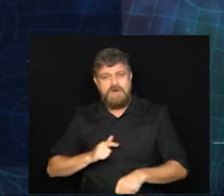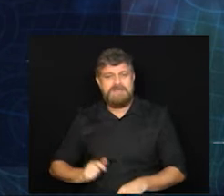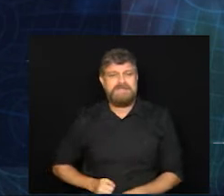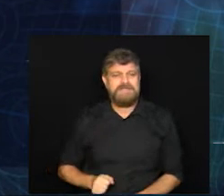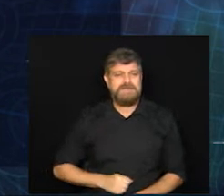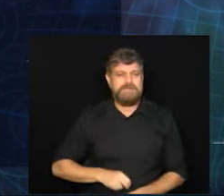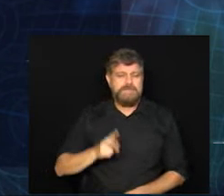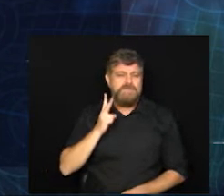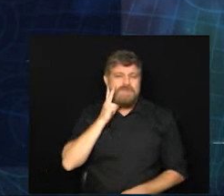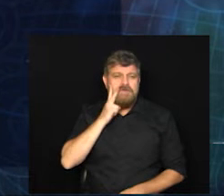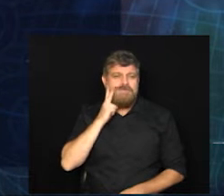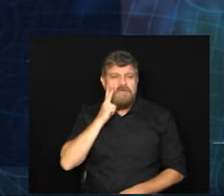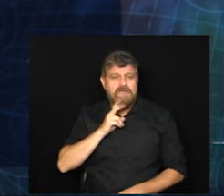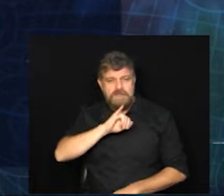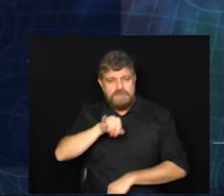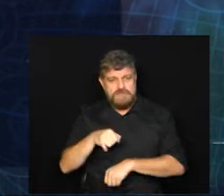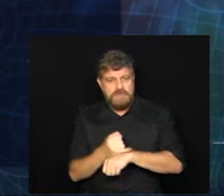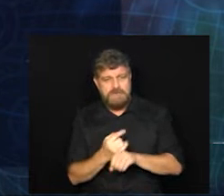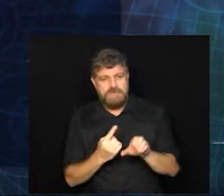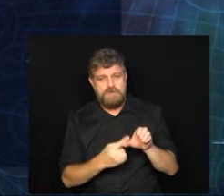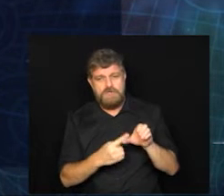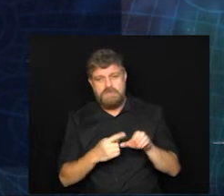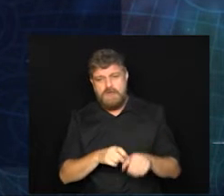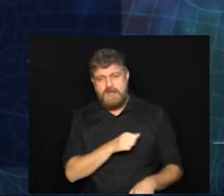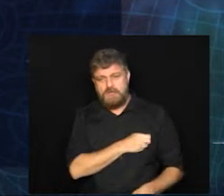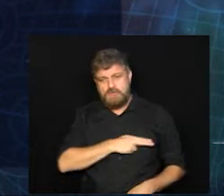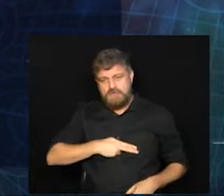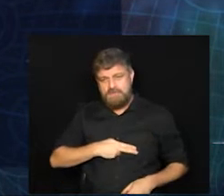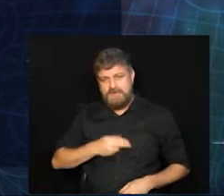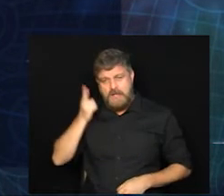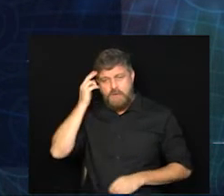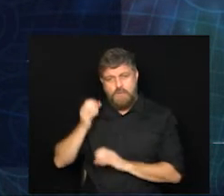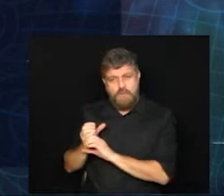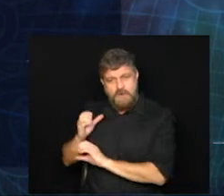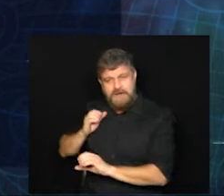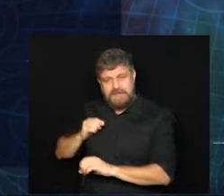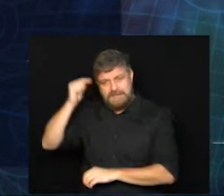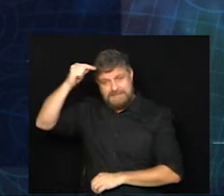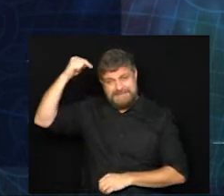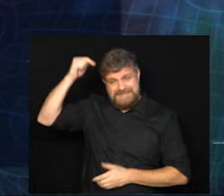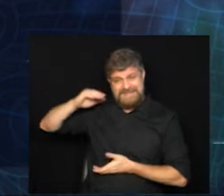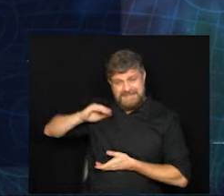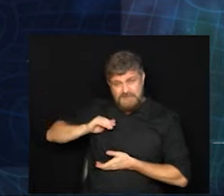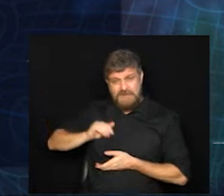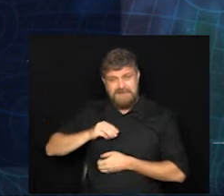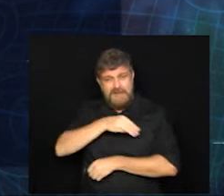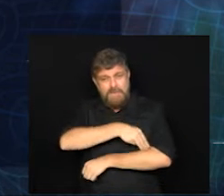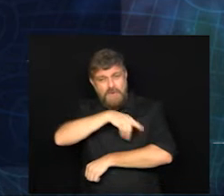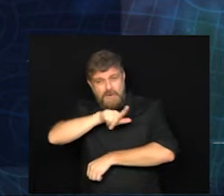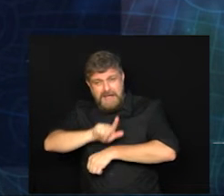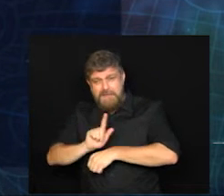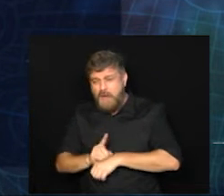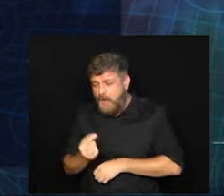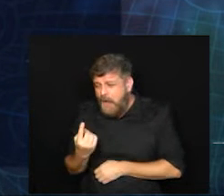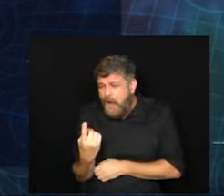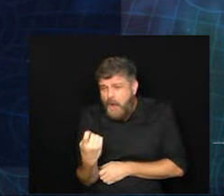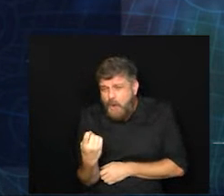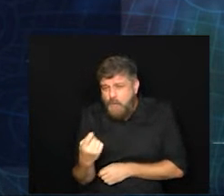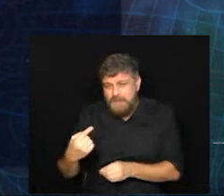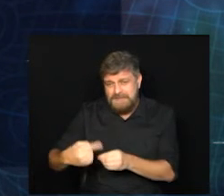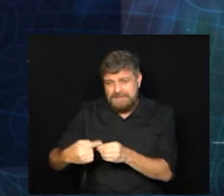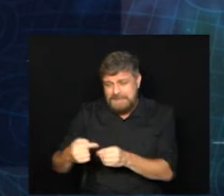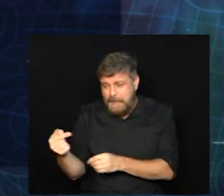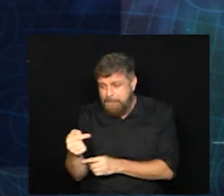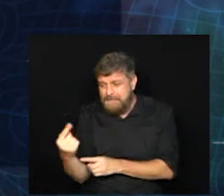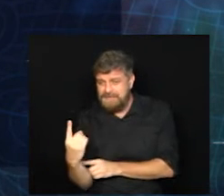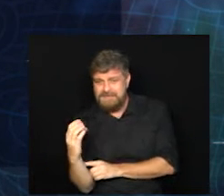Cosmópolis, Arthur Nogueira, Pedreira, Engenheiro Coelho, Santo Antônio de Posse, Morungaba e a única cidade que tem menos